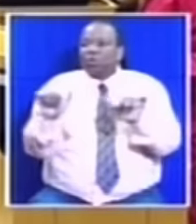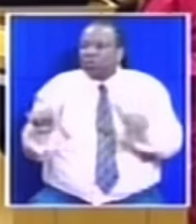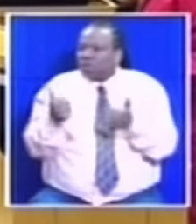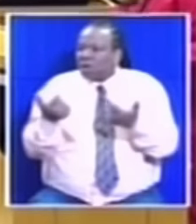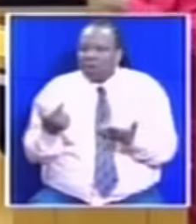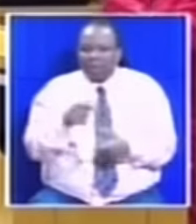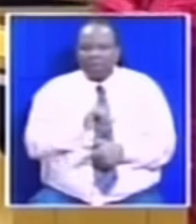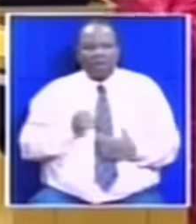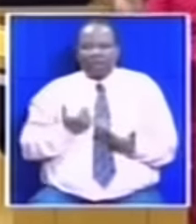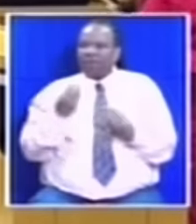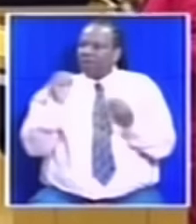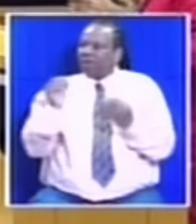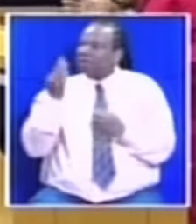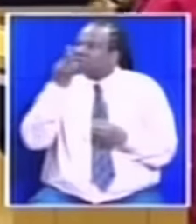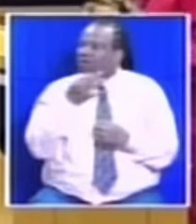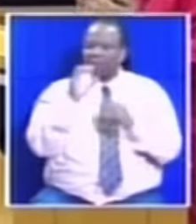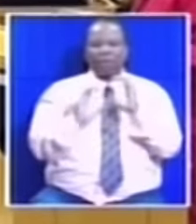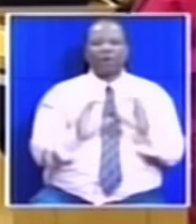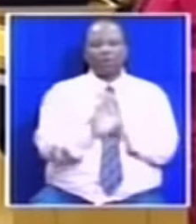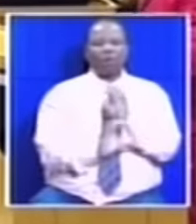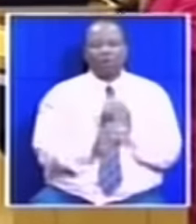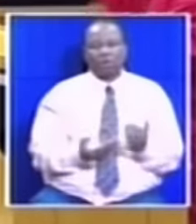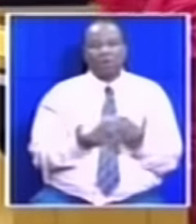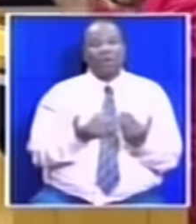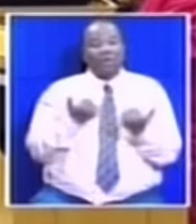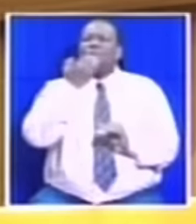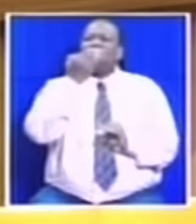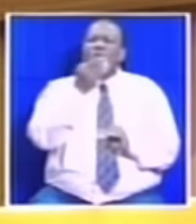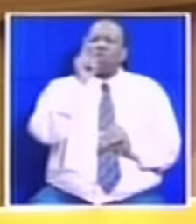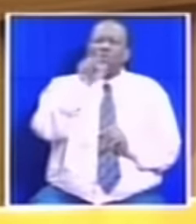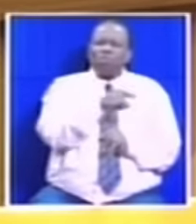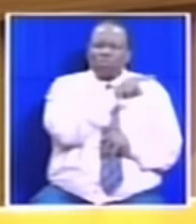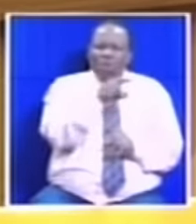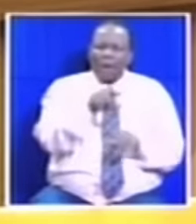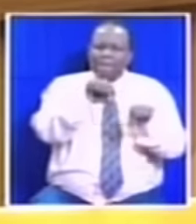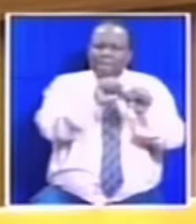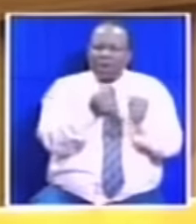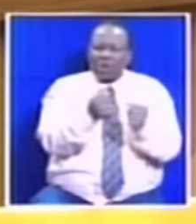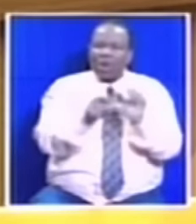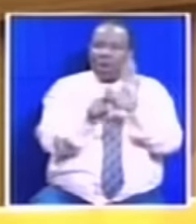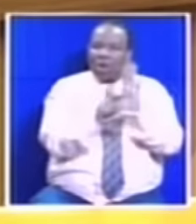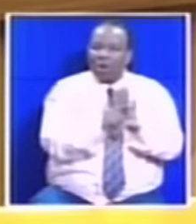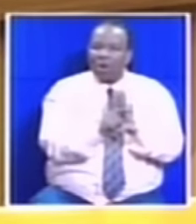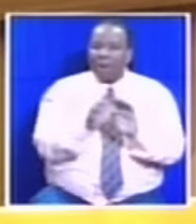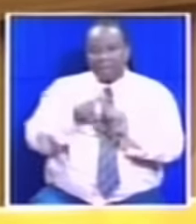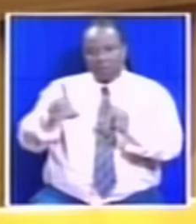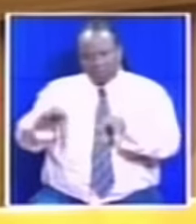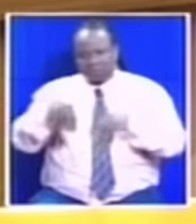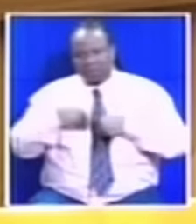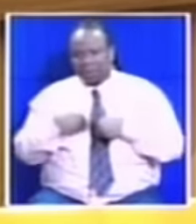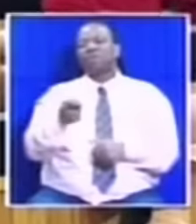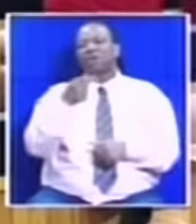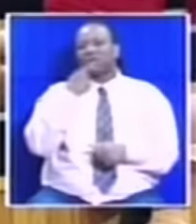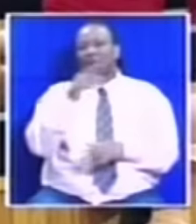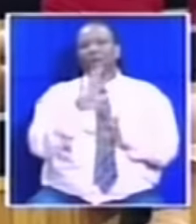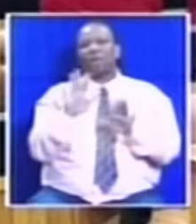em uma propriedade privada. De acordo com a moção, o presidente teria usado dinheiro para a construção de uma piscina, um centro de visitantes e